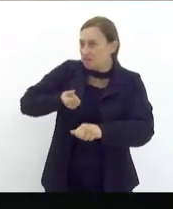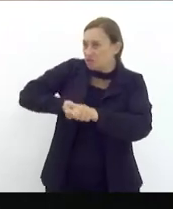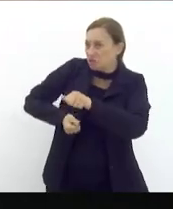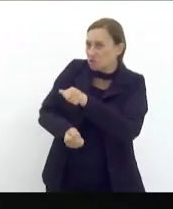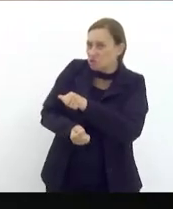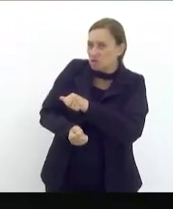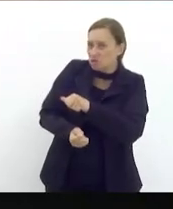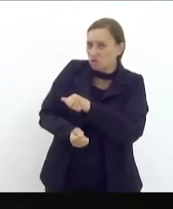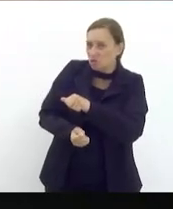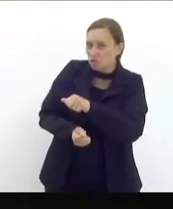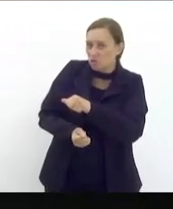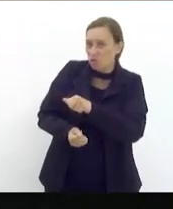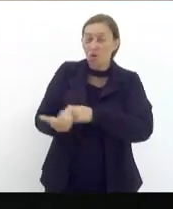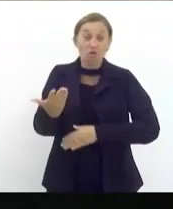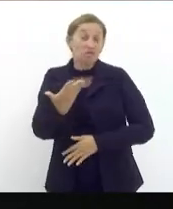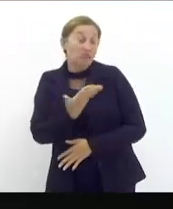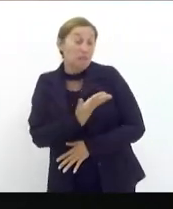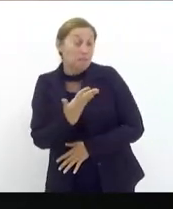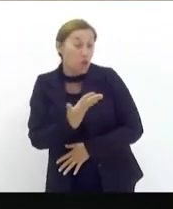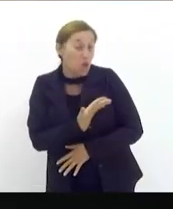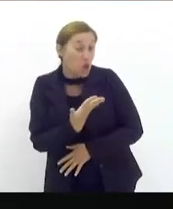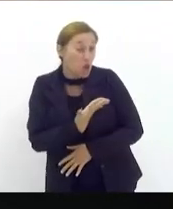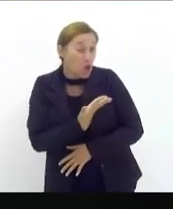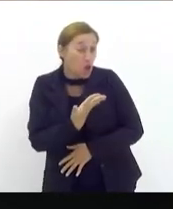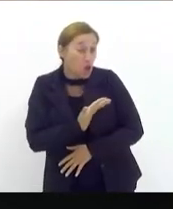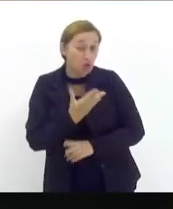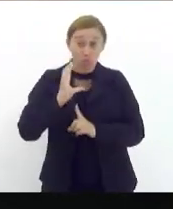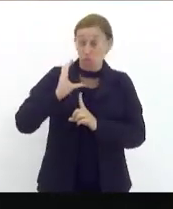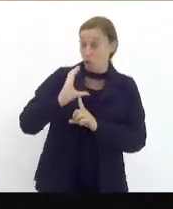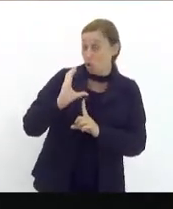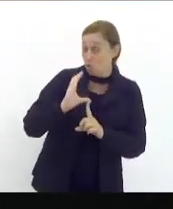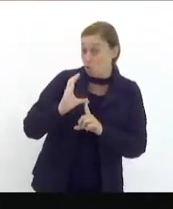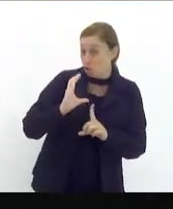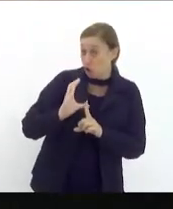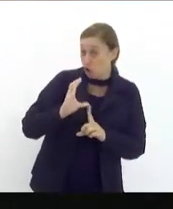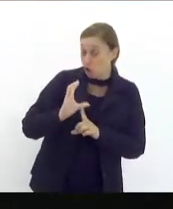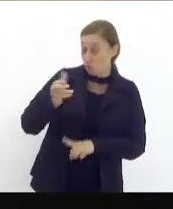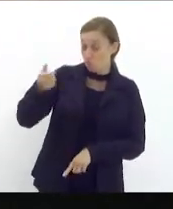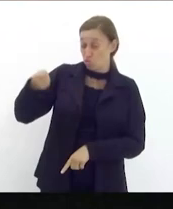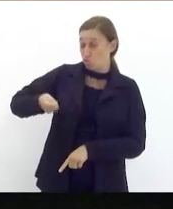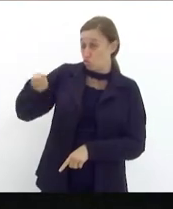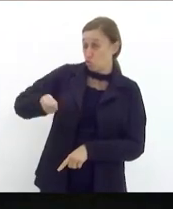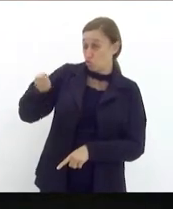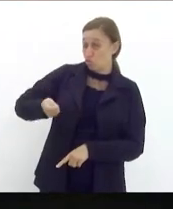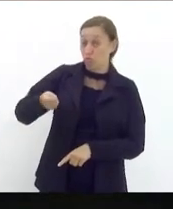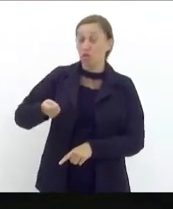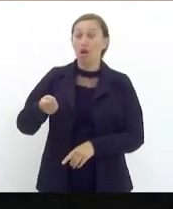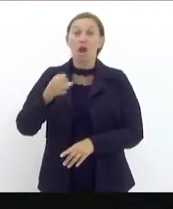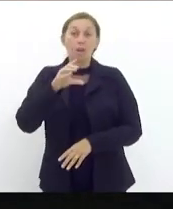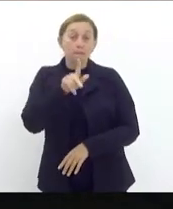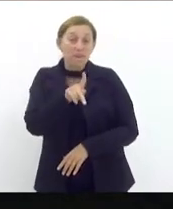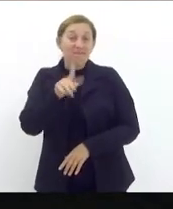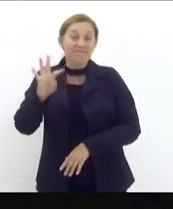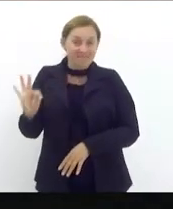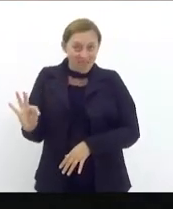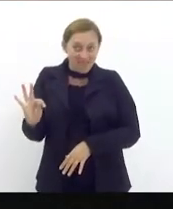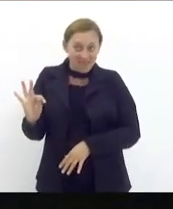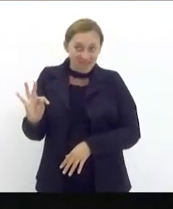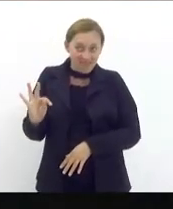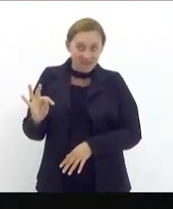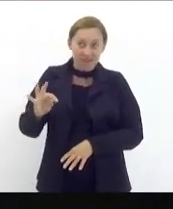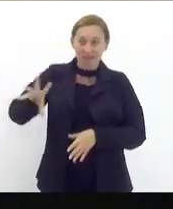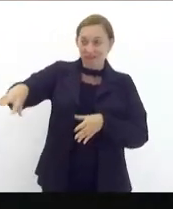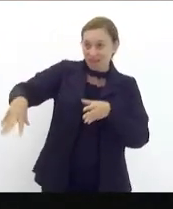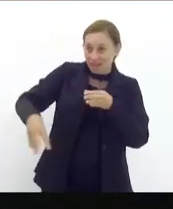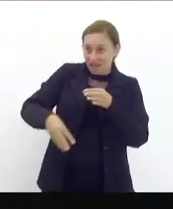companheiros os coleguinhas os comunistas os ditadores tal qual o PT está tentando implementar no